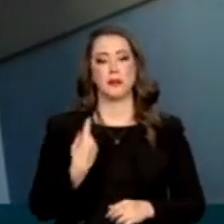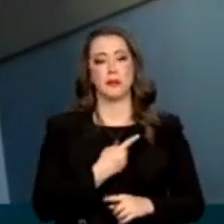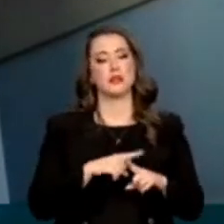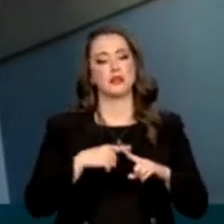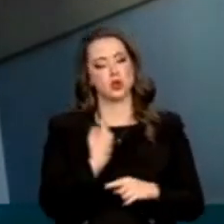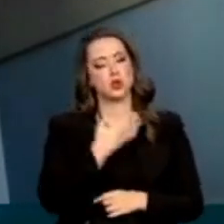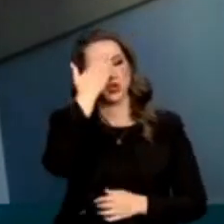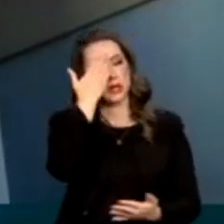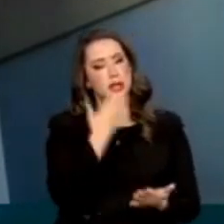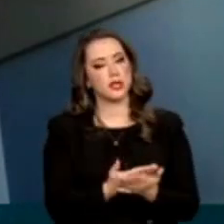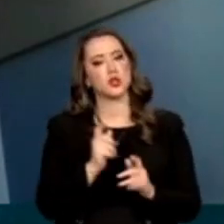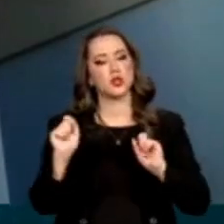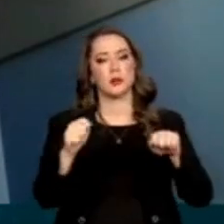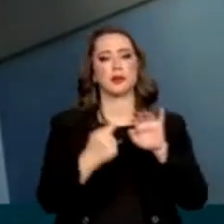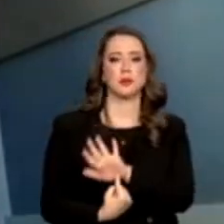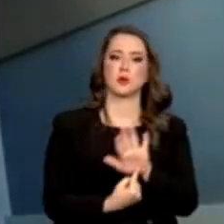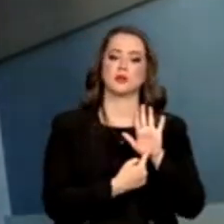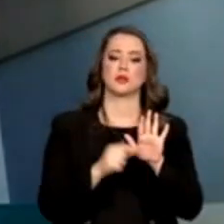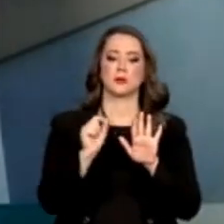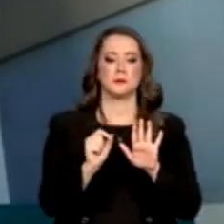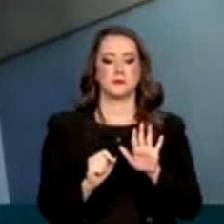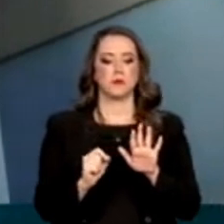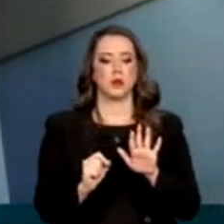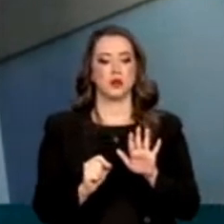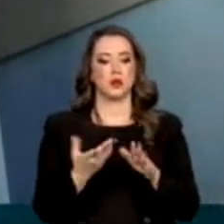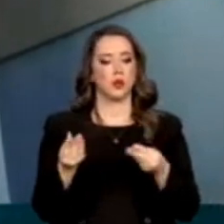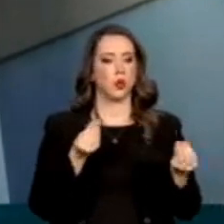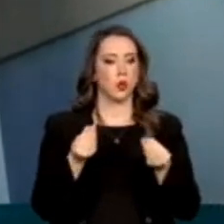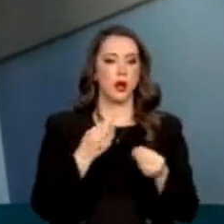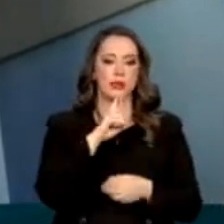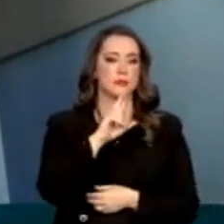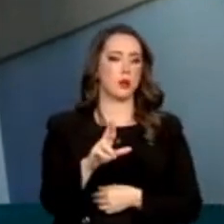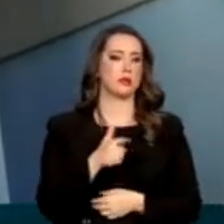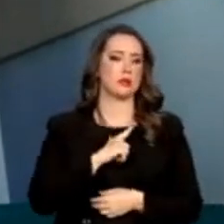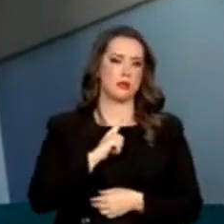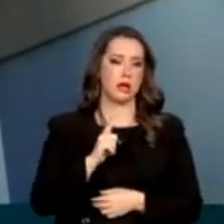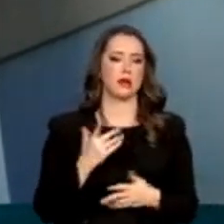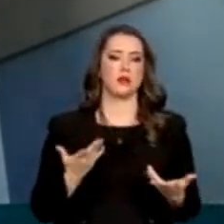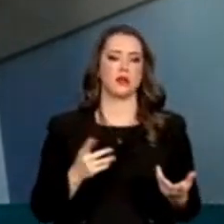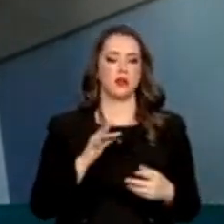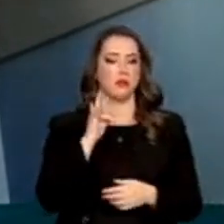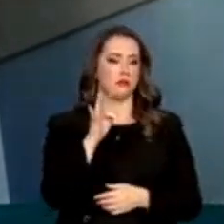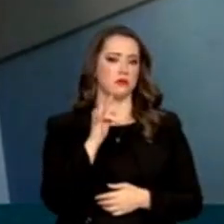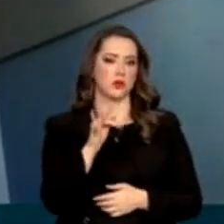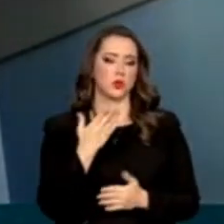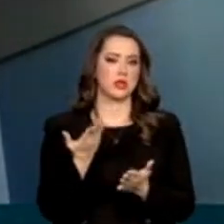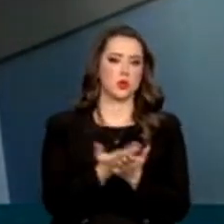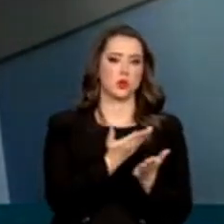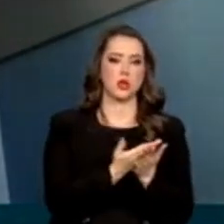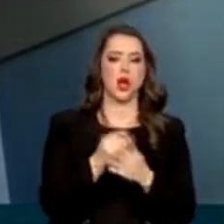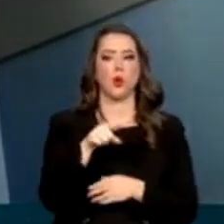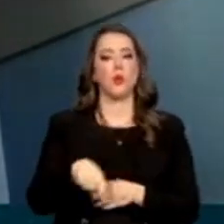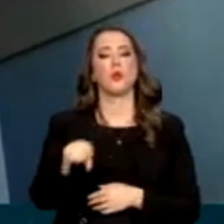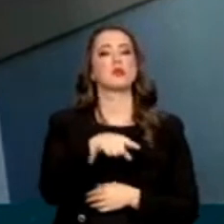acreditamos que assim que nós pudermos demonstrar com contundência os resultados que ele está obtendo, o próximo passo é estudar como